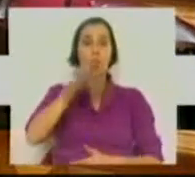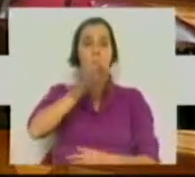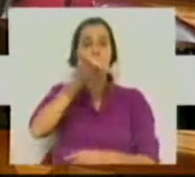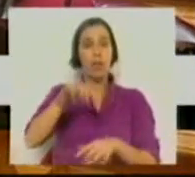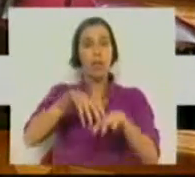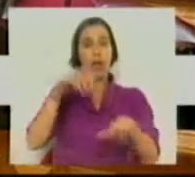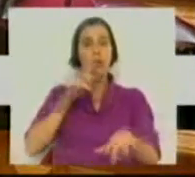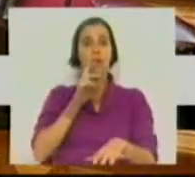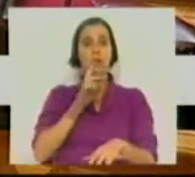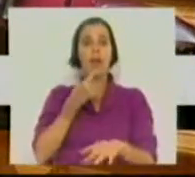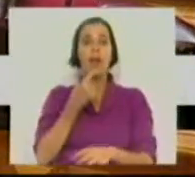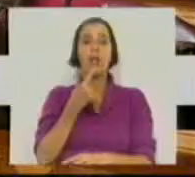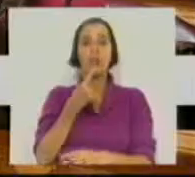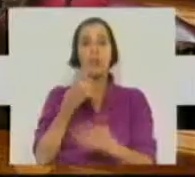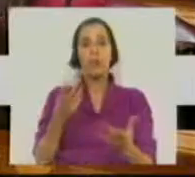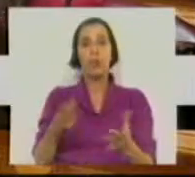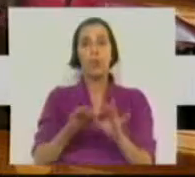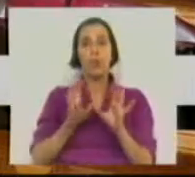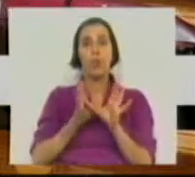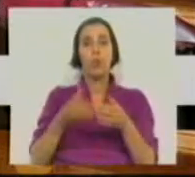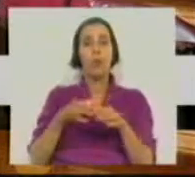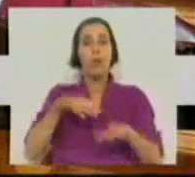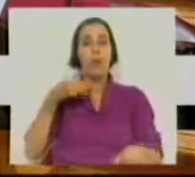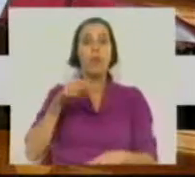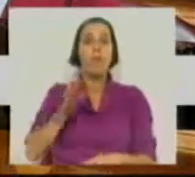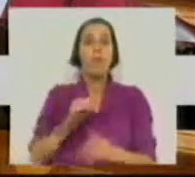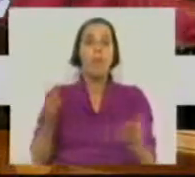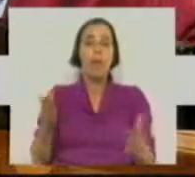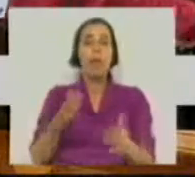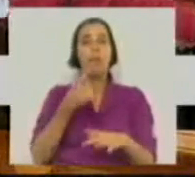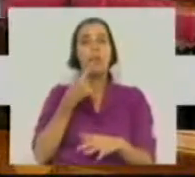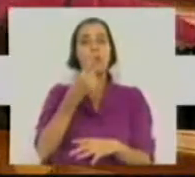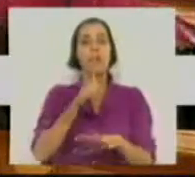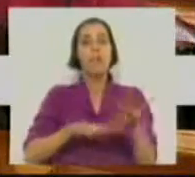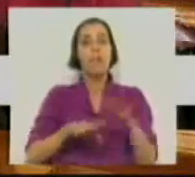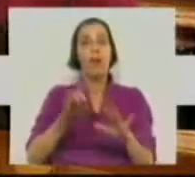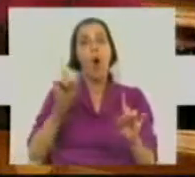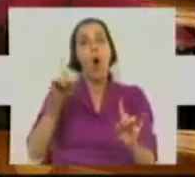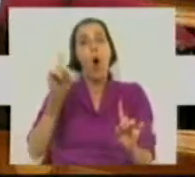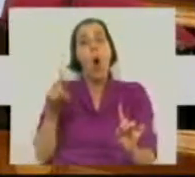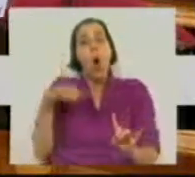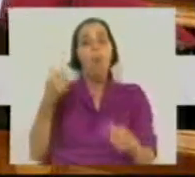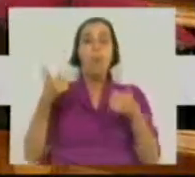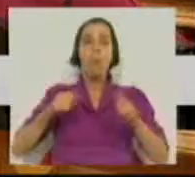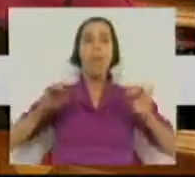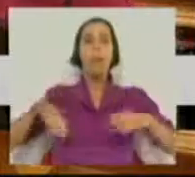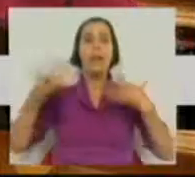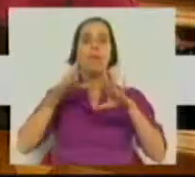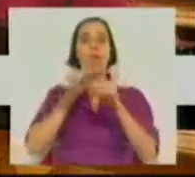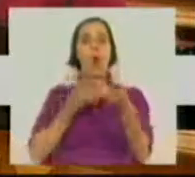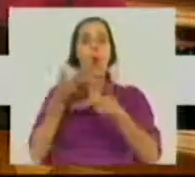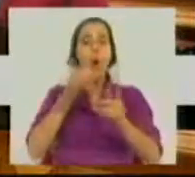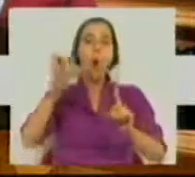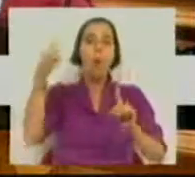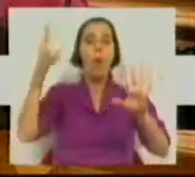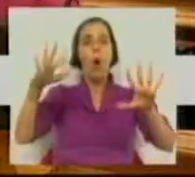viesse aqui ao Parlamento e respondesse às perguntas que o grupo parlamentar do Partido Socialista lhe coloca, já que teríamos um bom princípio de conversa